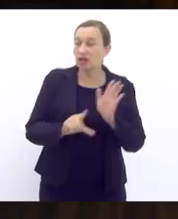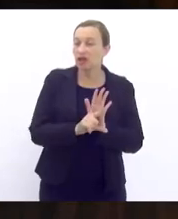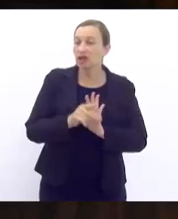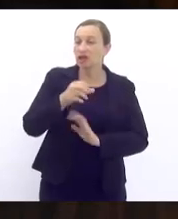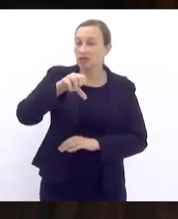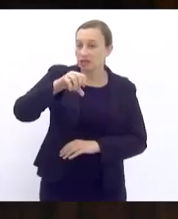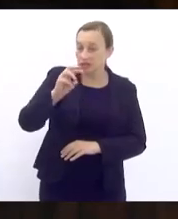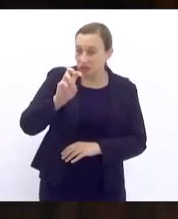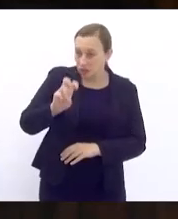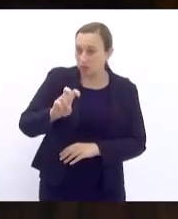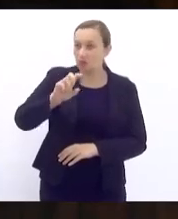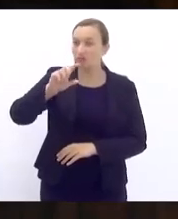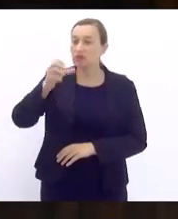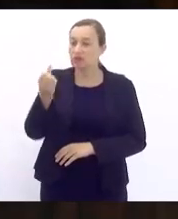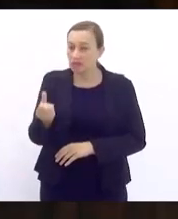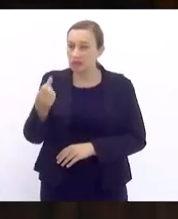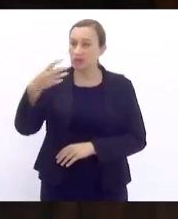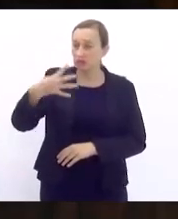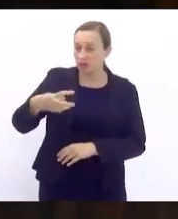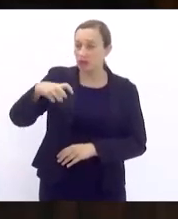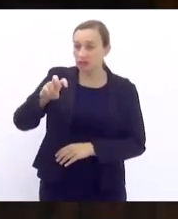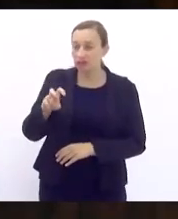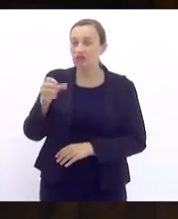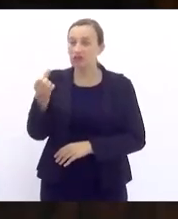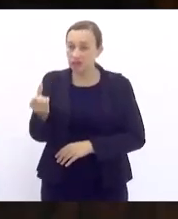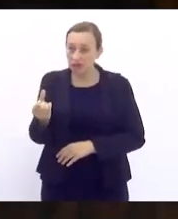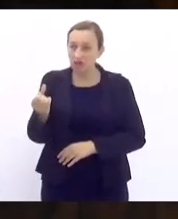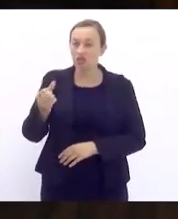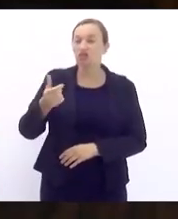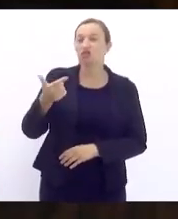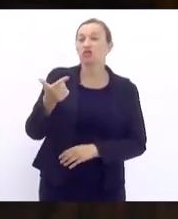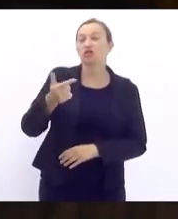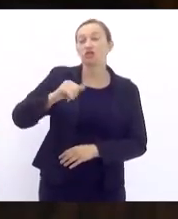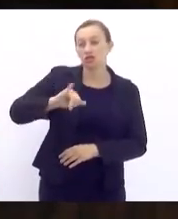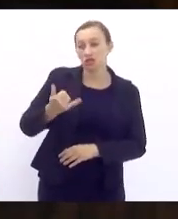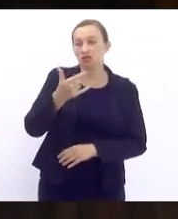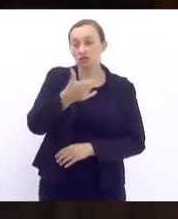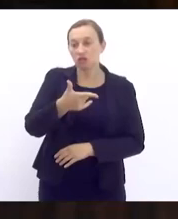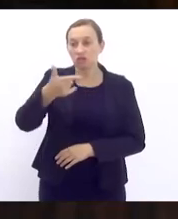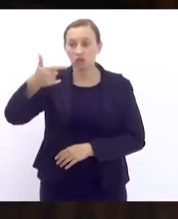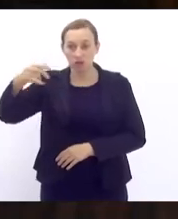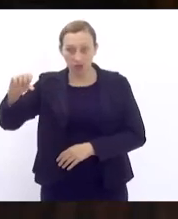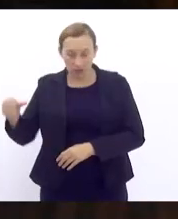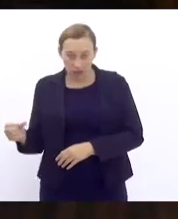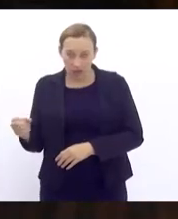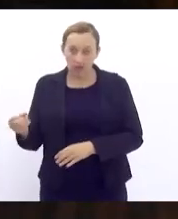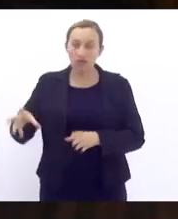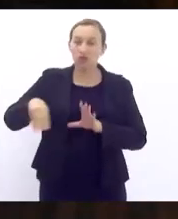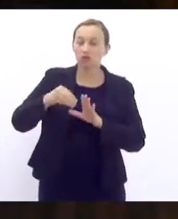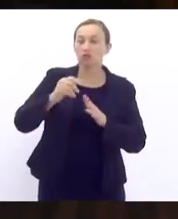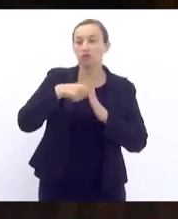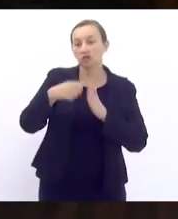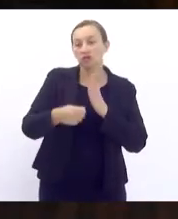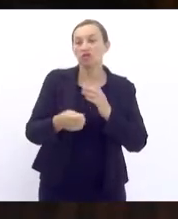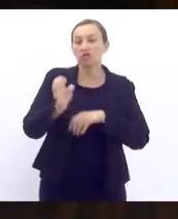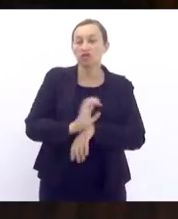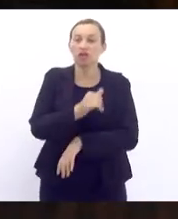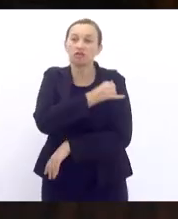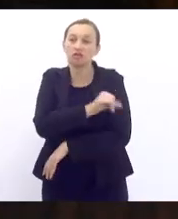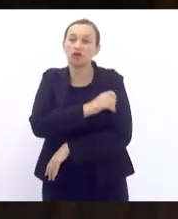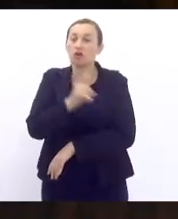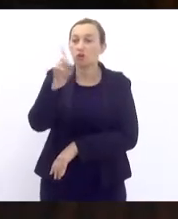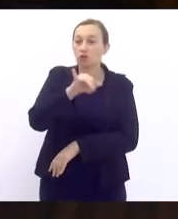número 5.645 de 6 de janeiro de 2010, incluindo no calendário oficial do estado do Rio de Janeiro, o dia da